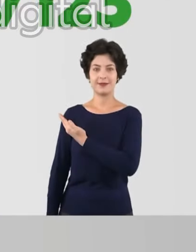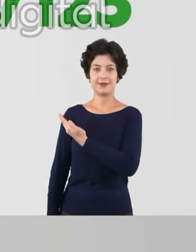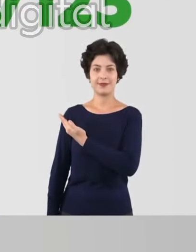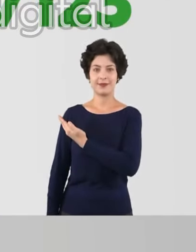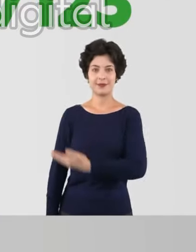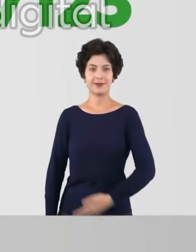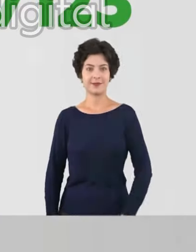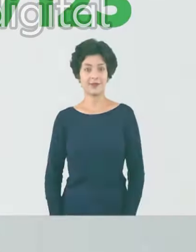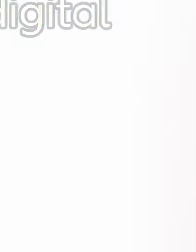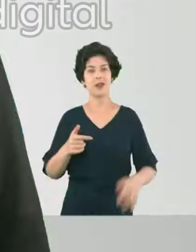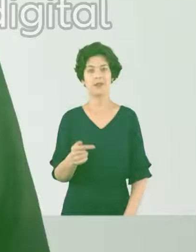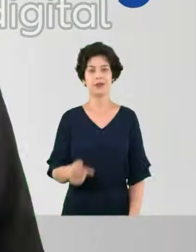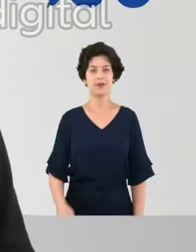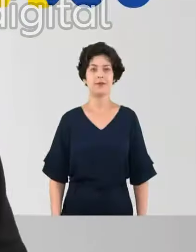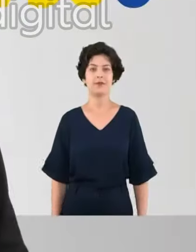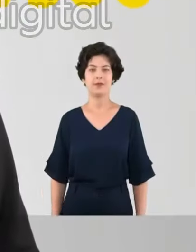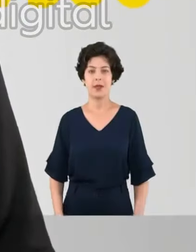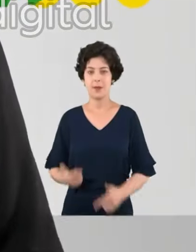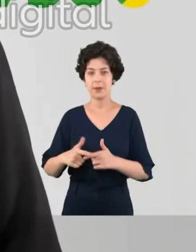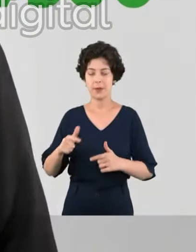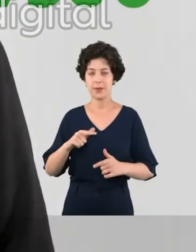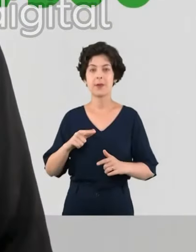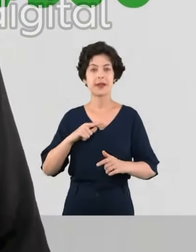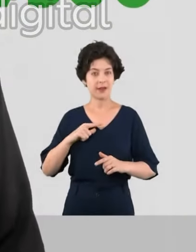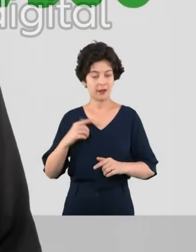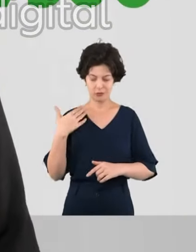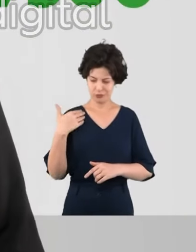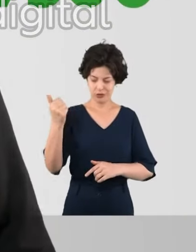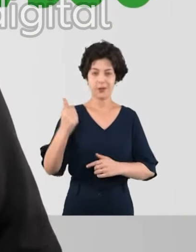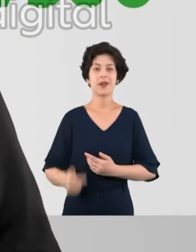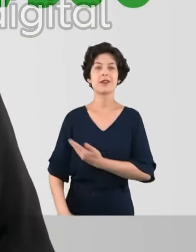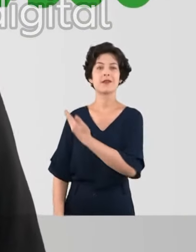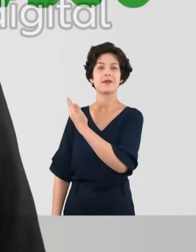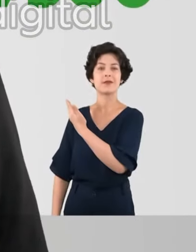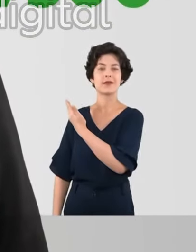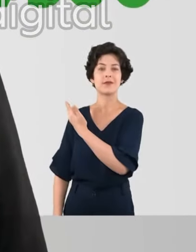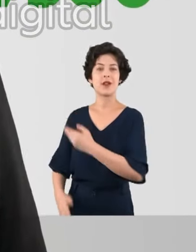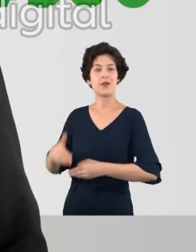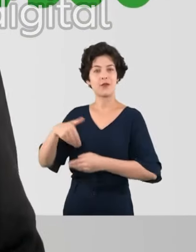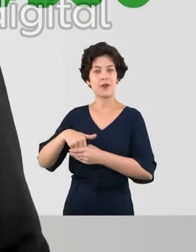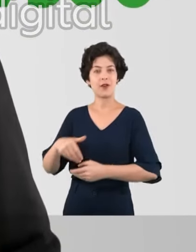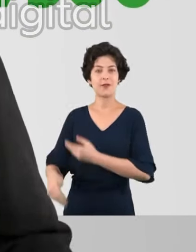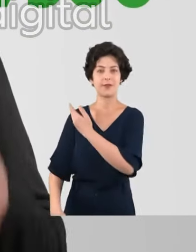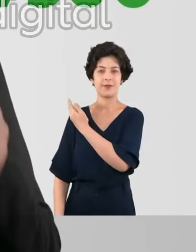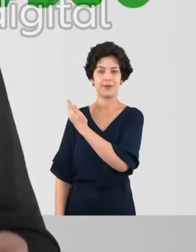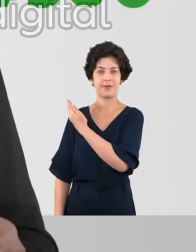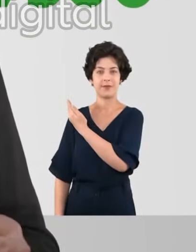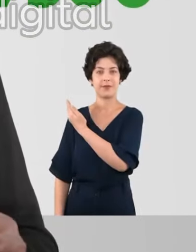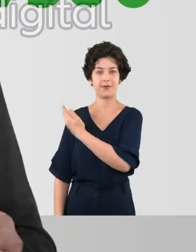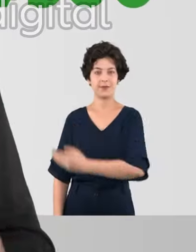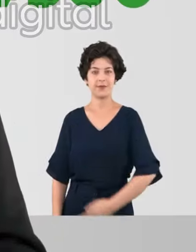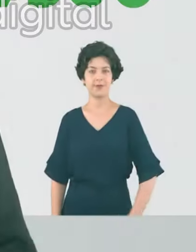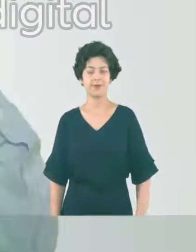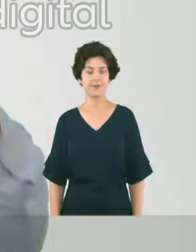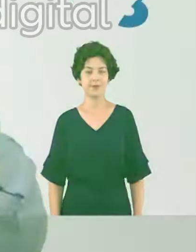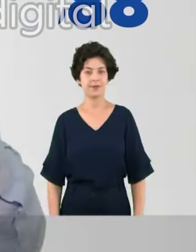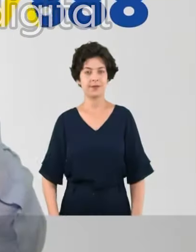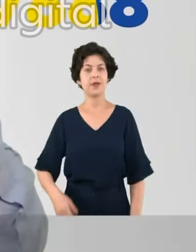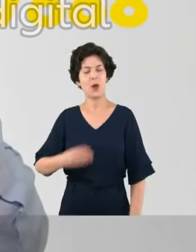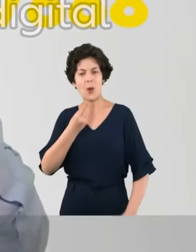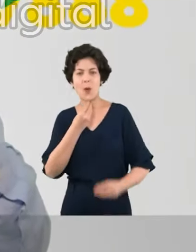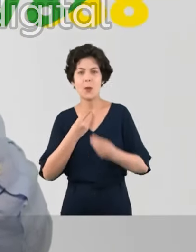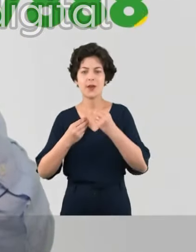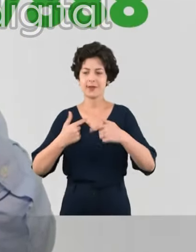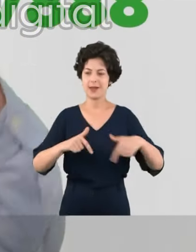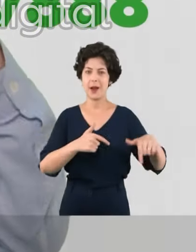77123. Tá com problema? Arroba Chamo Lombardi. Vote Lombardi 77500. Por mais